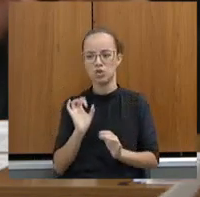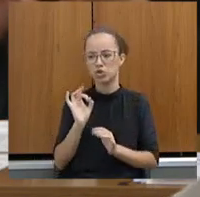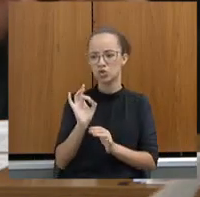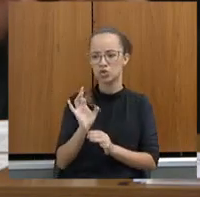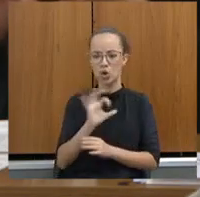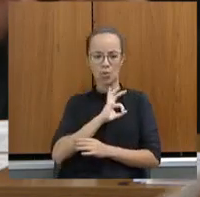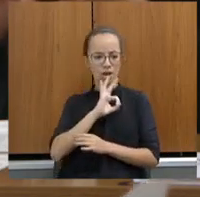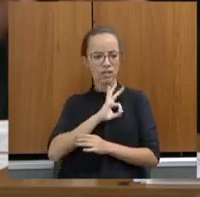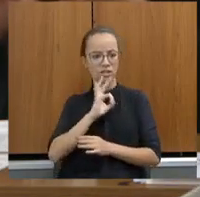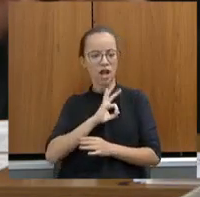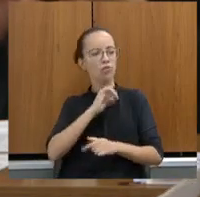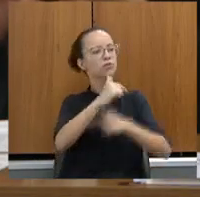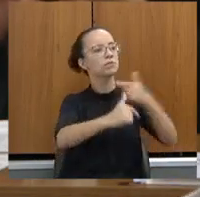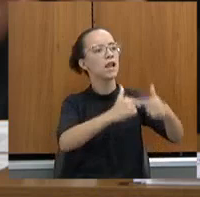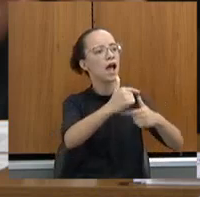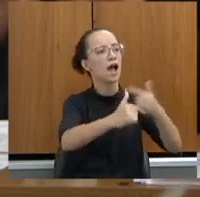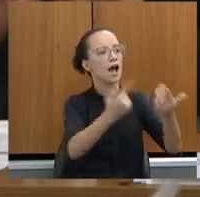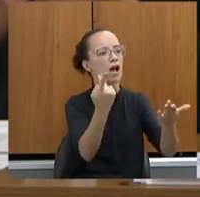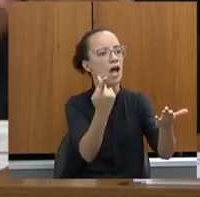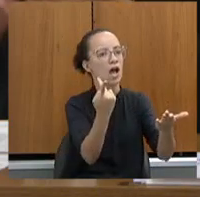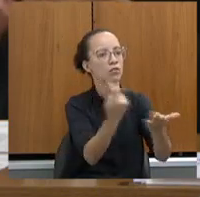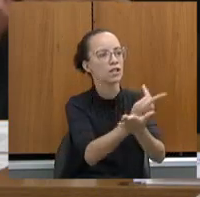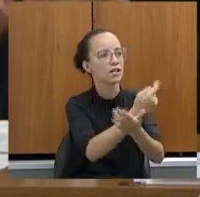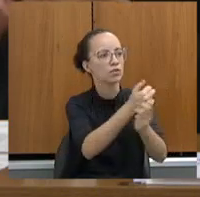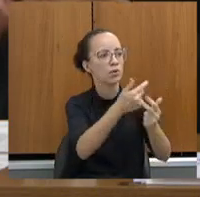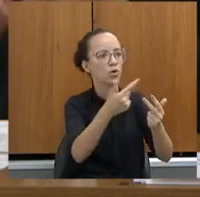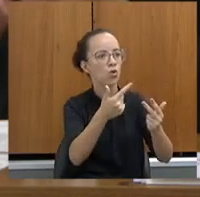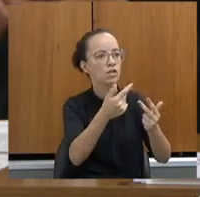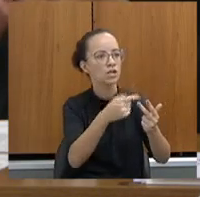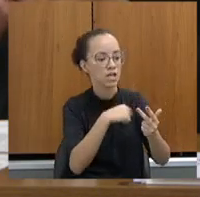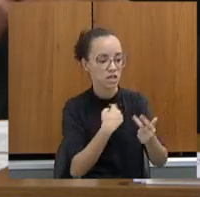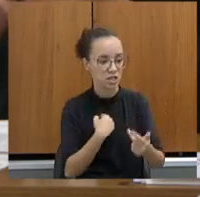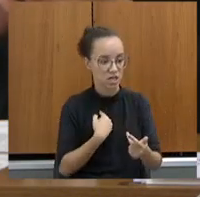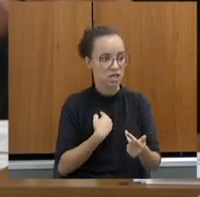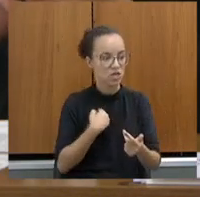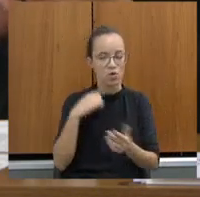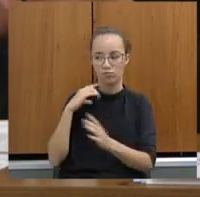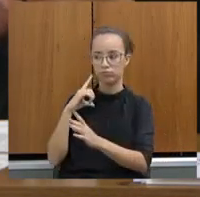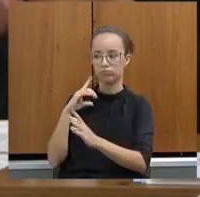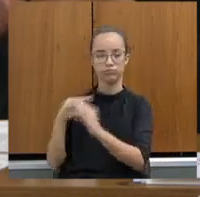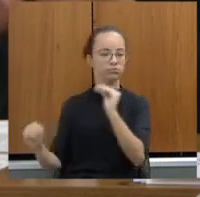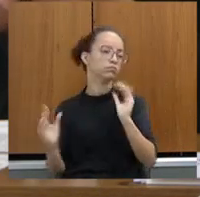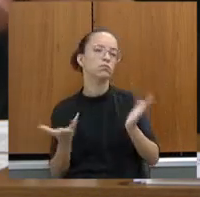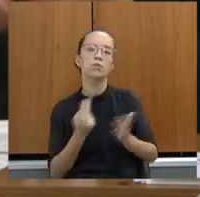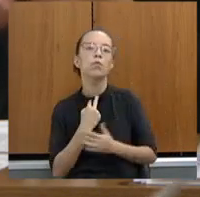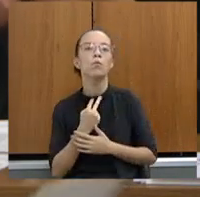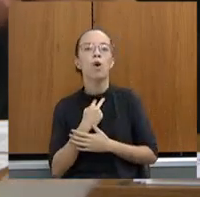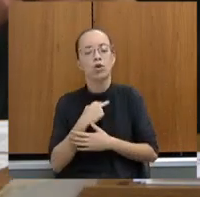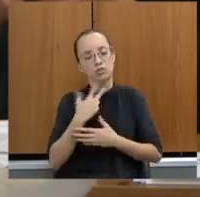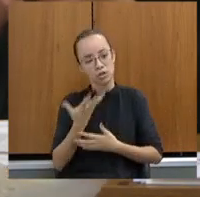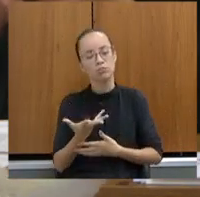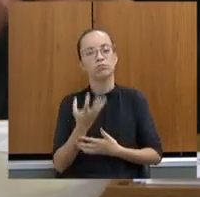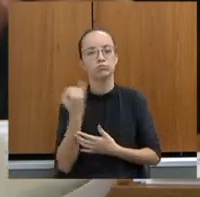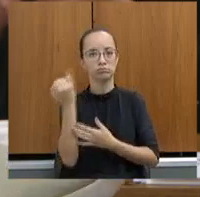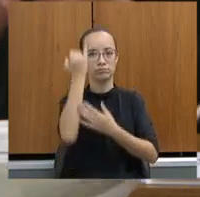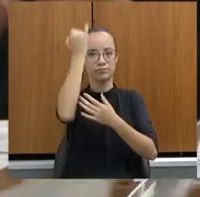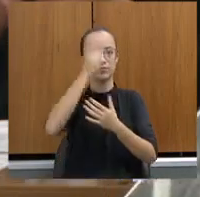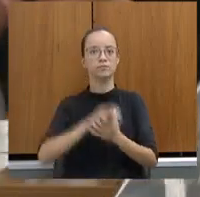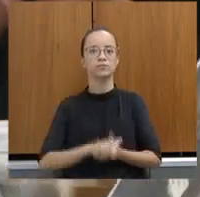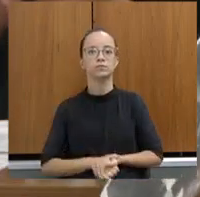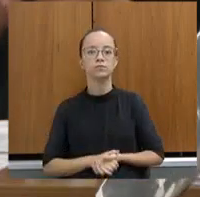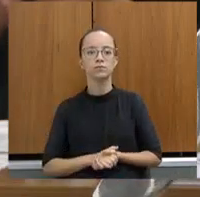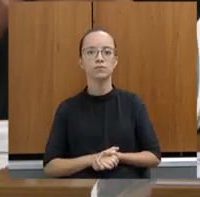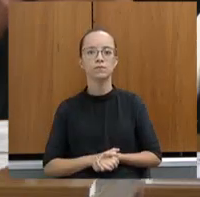combate e, quando acontece alguma coisa, eu viro as costas e vou embora, e ele que se vira. Então, isso, graças a Deus, foi uma inovação muito importante. Pode passar.